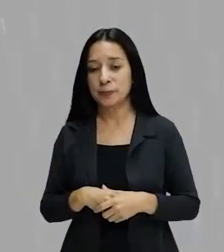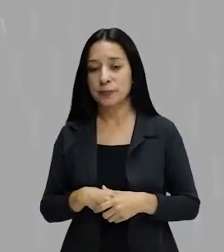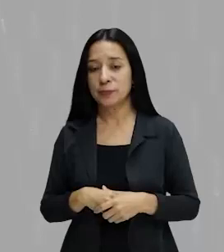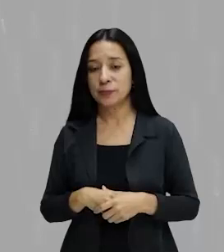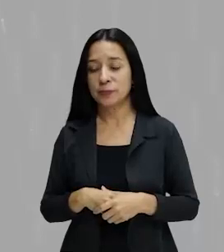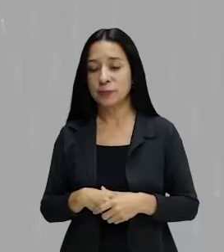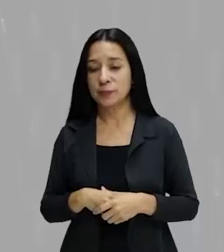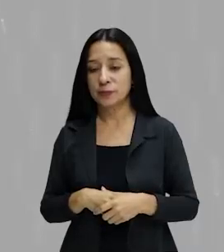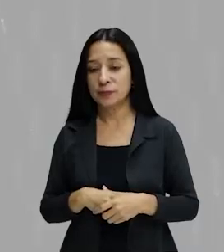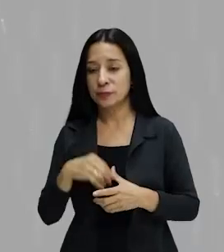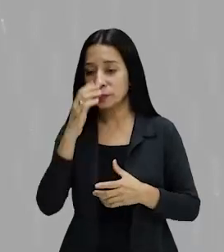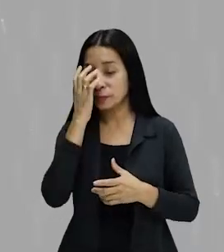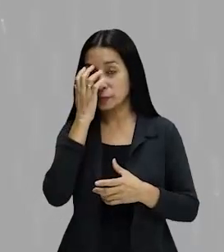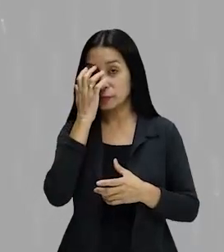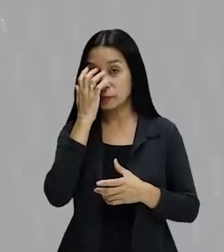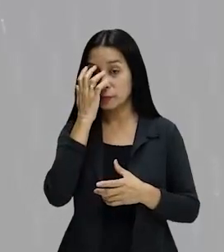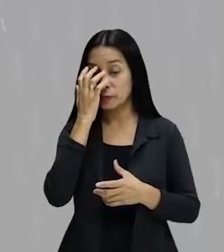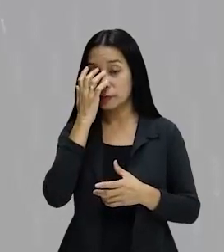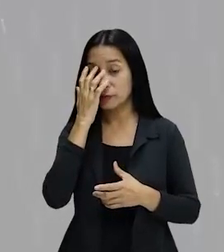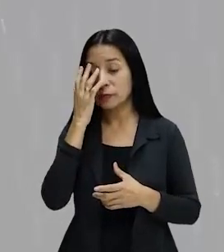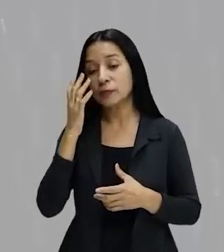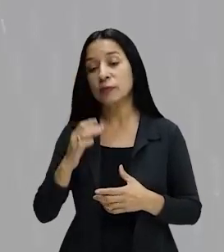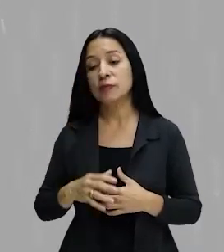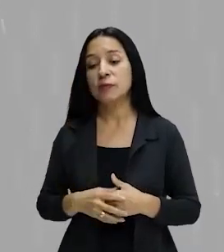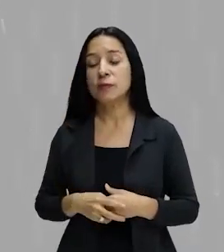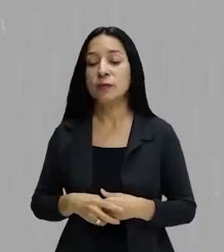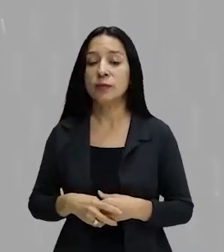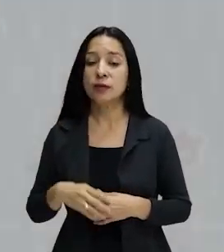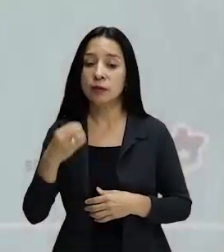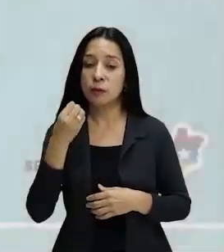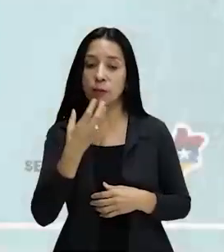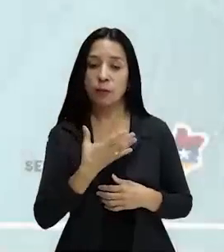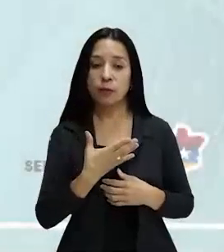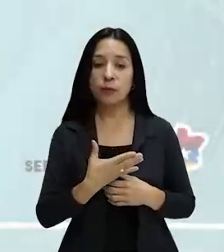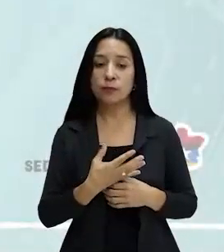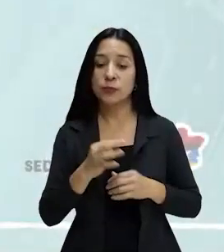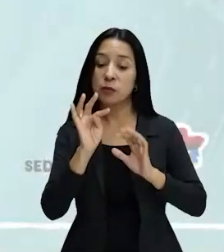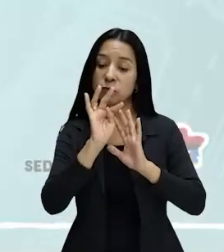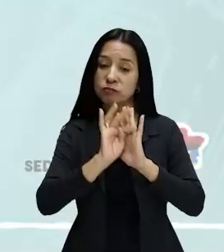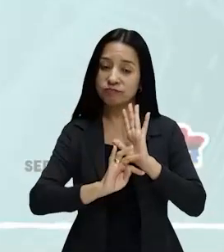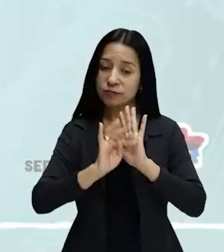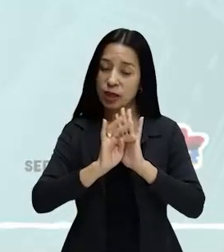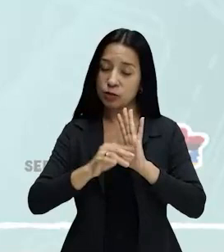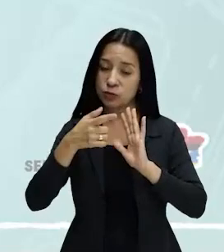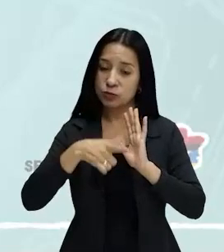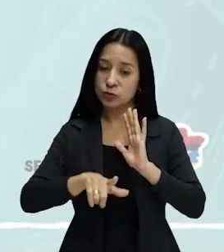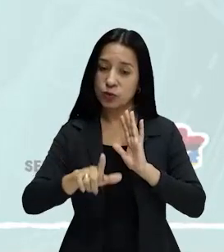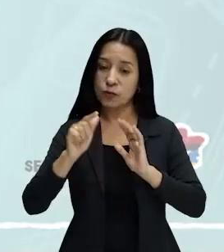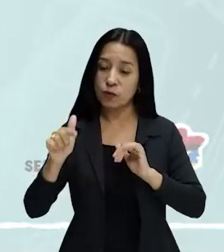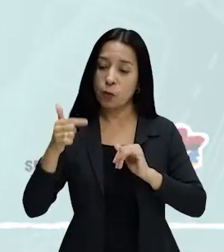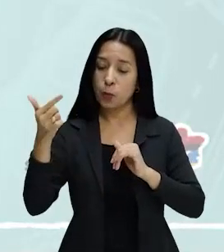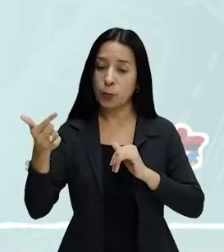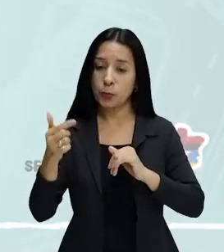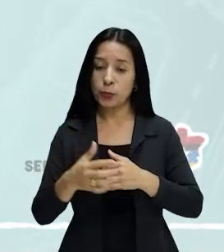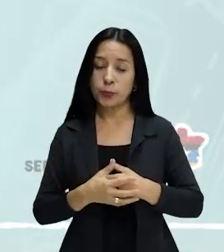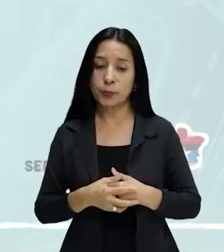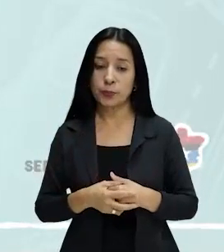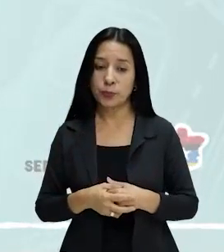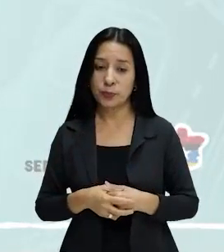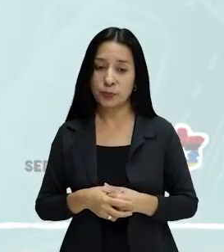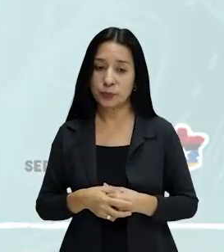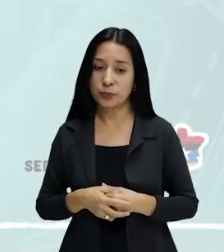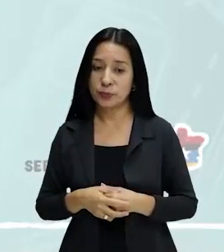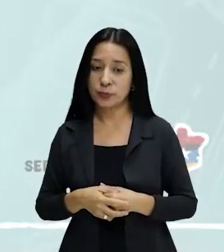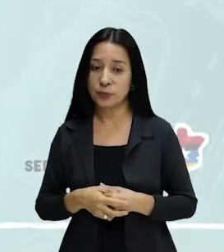mais enriquecida. Certo? Bom, olha outro texto aqui. Crases e crises.